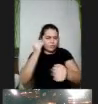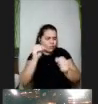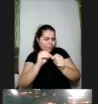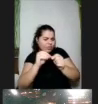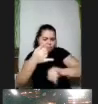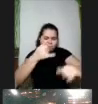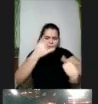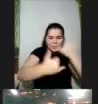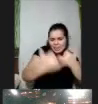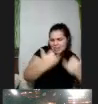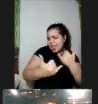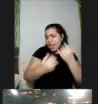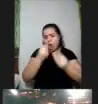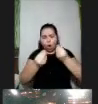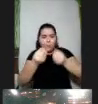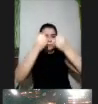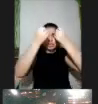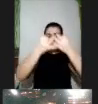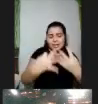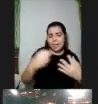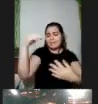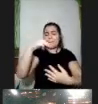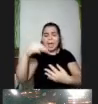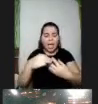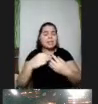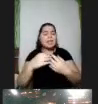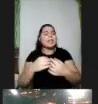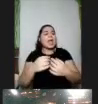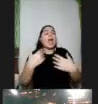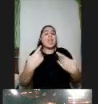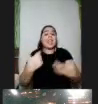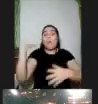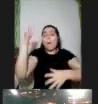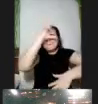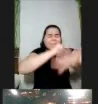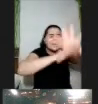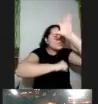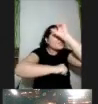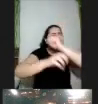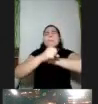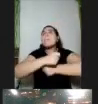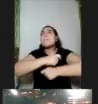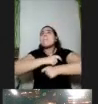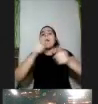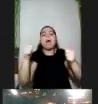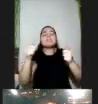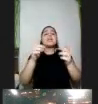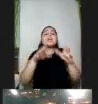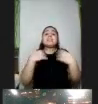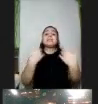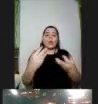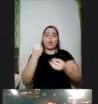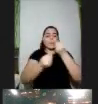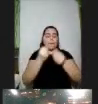Pedro para poder trabalhar aquele conceito matemático e aí ele falou assim nossa eu aprendi muito mais então como é um processo